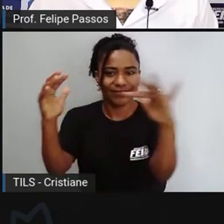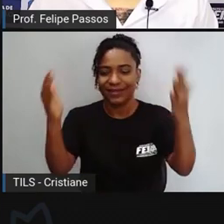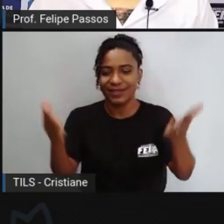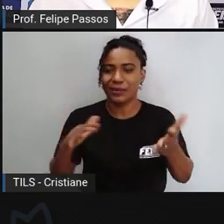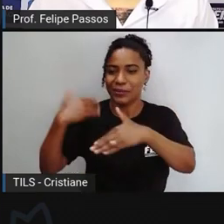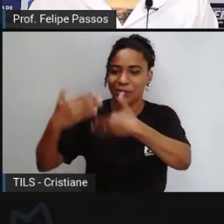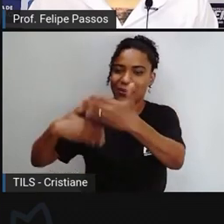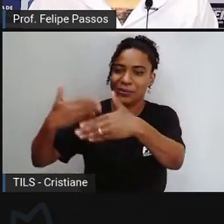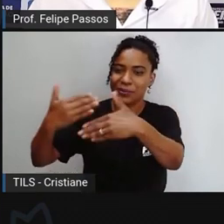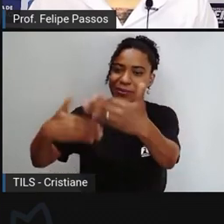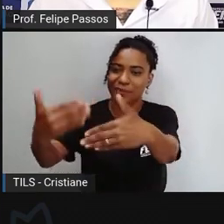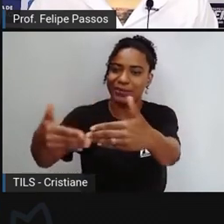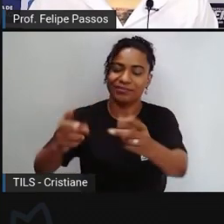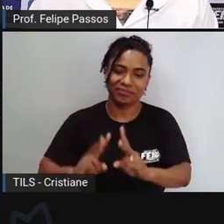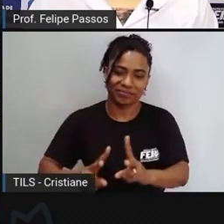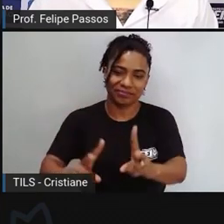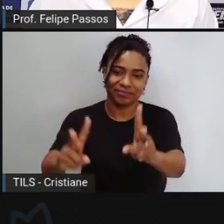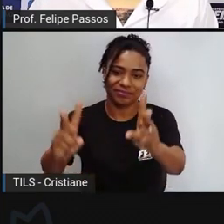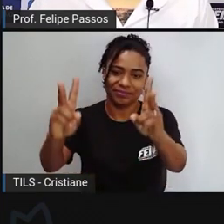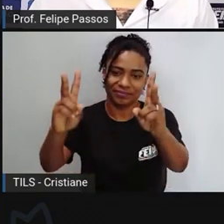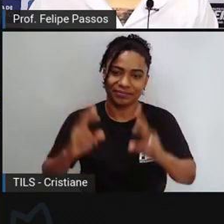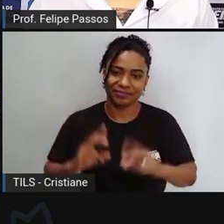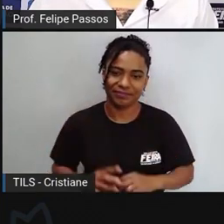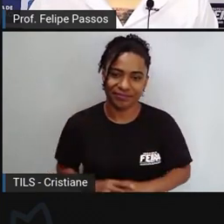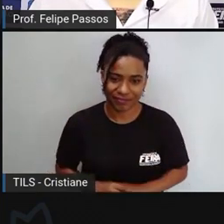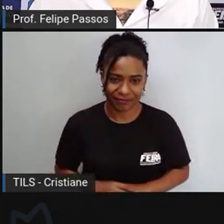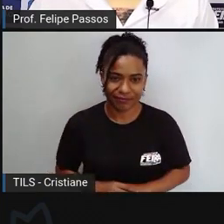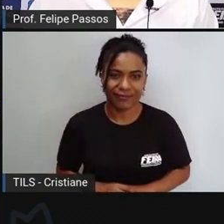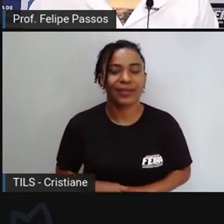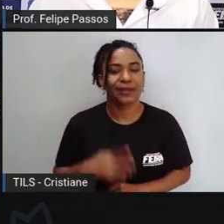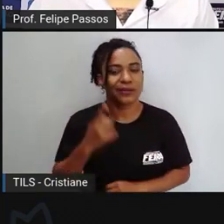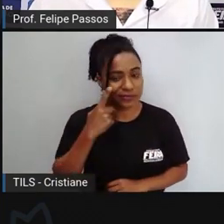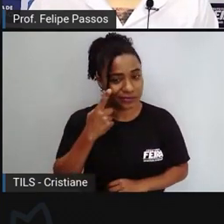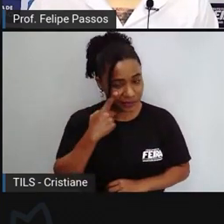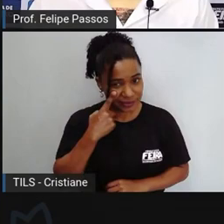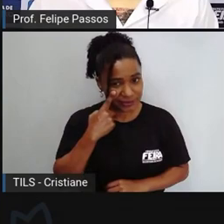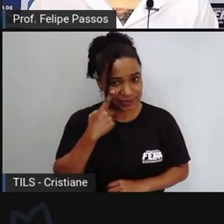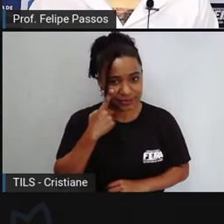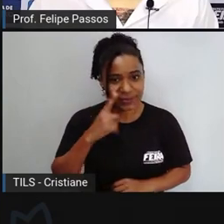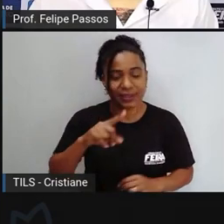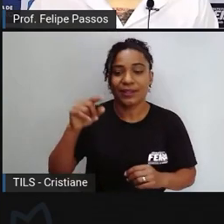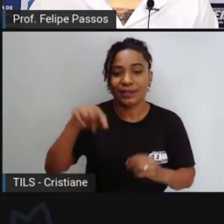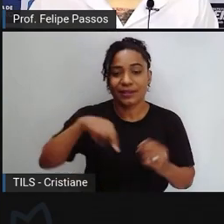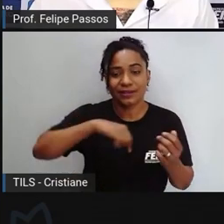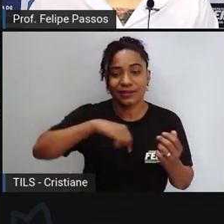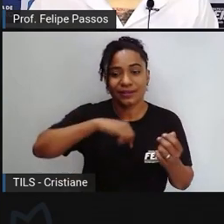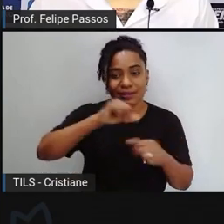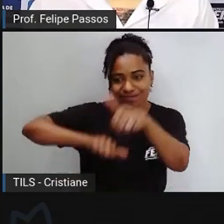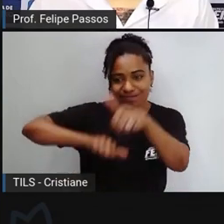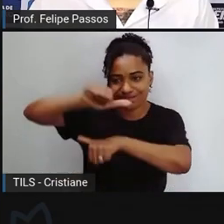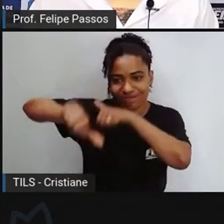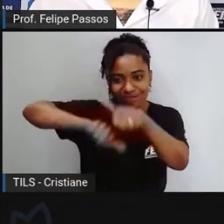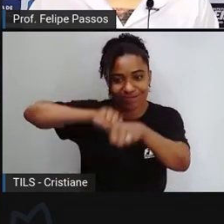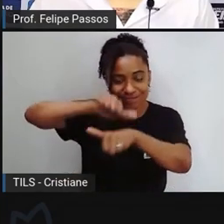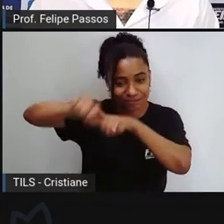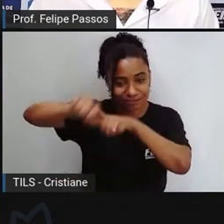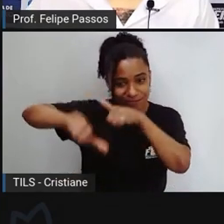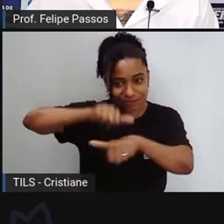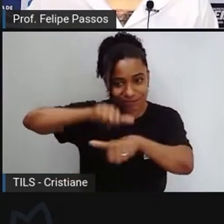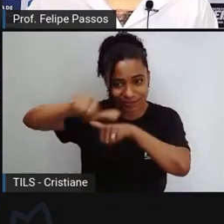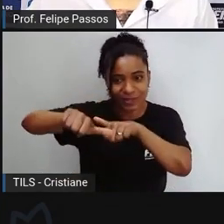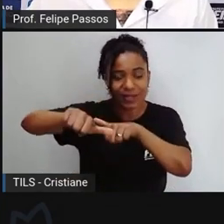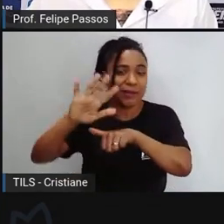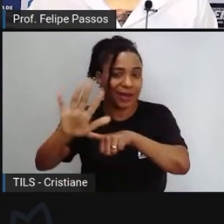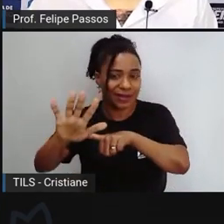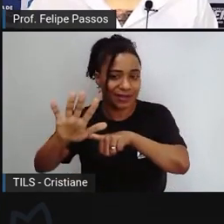gerações tudo dá uma volta e cai na legislação sem